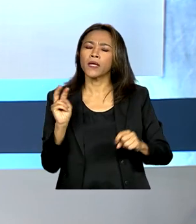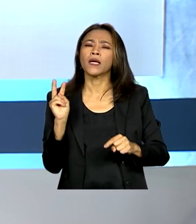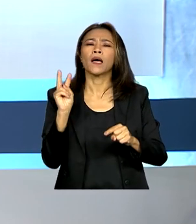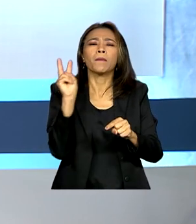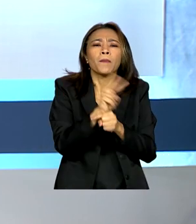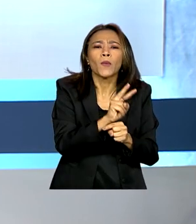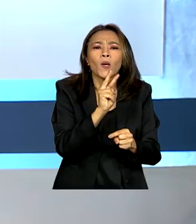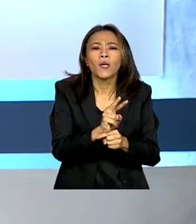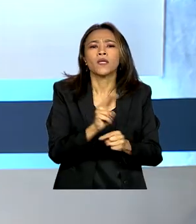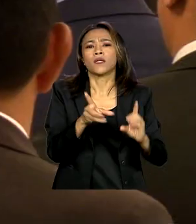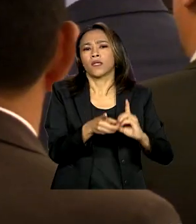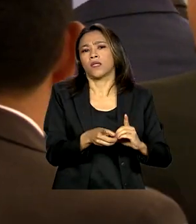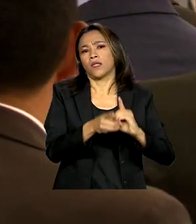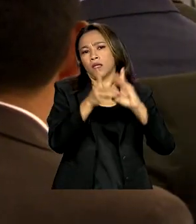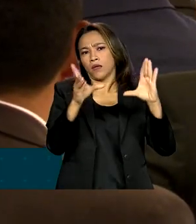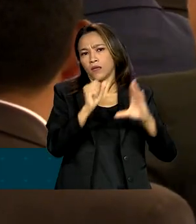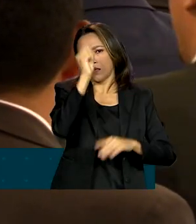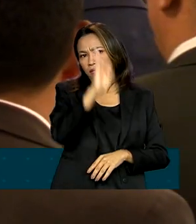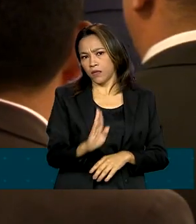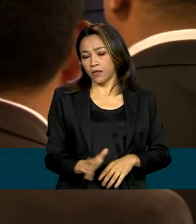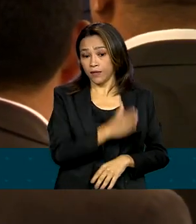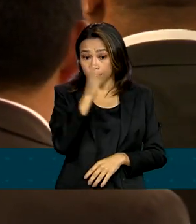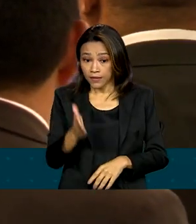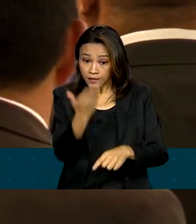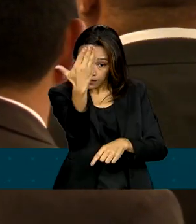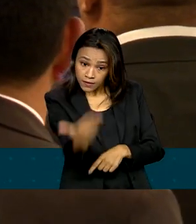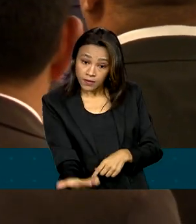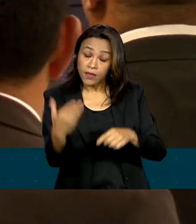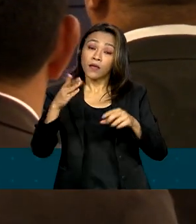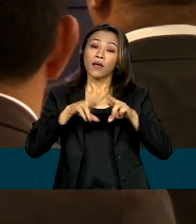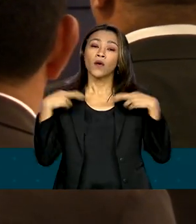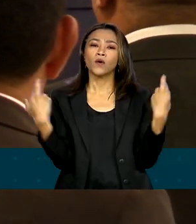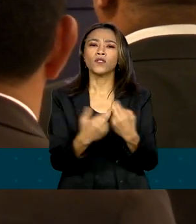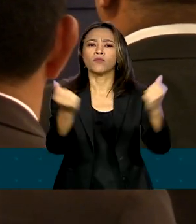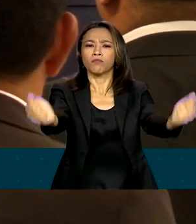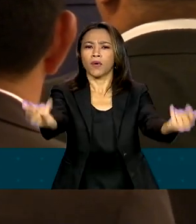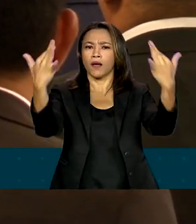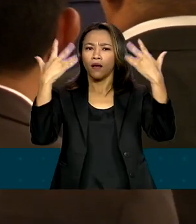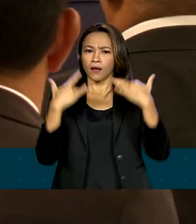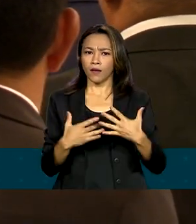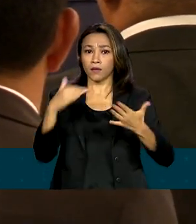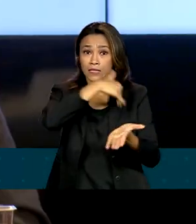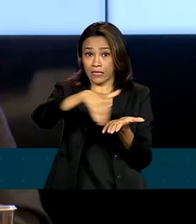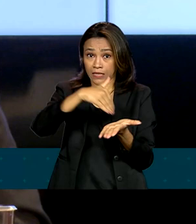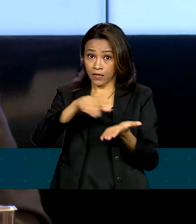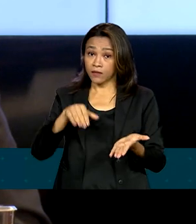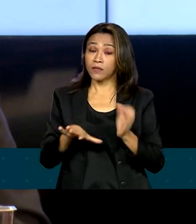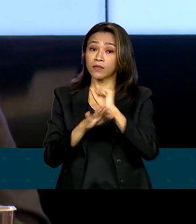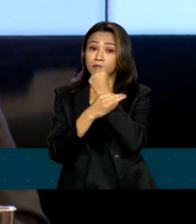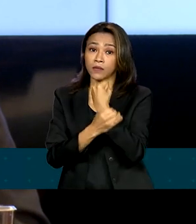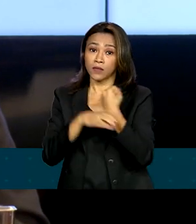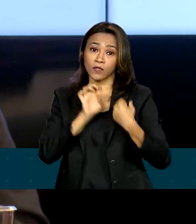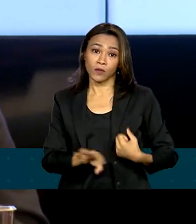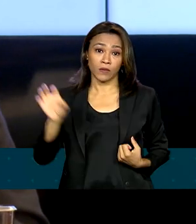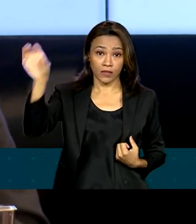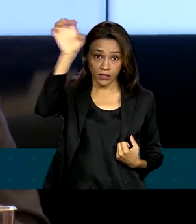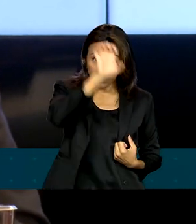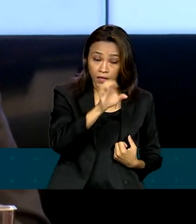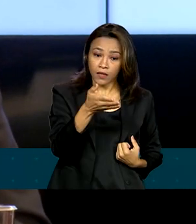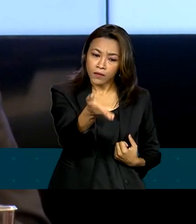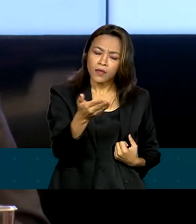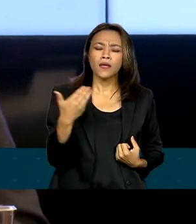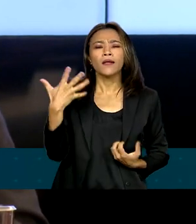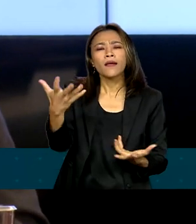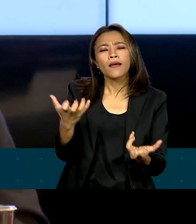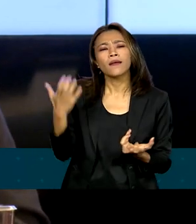brasileira. Reunido com os secretários de segurança dos estados, o ministro Flávio Dino afirmou que quer rever o